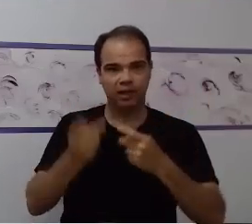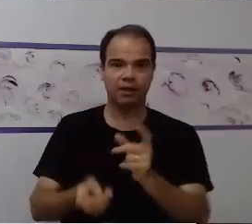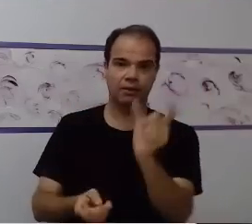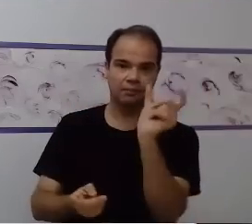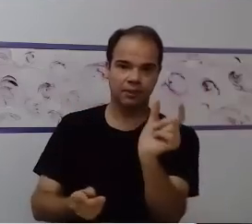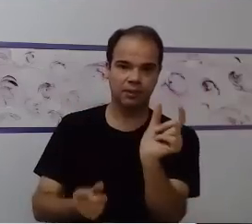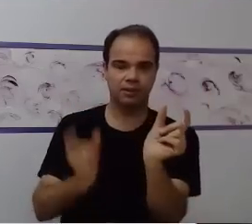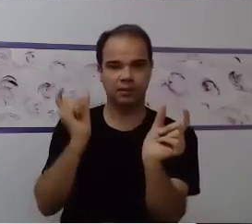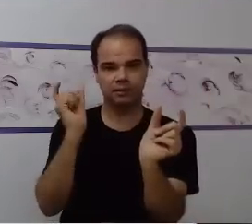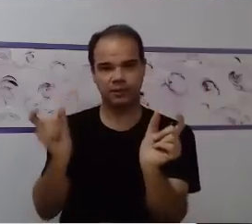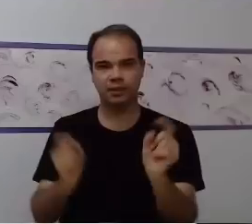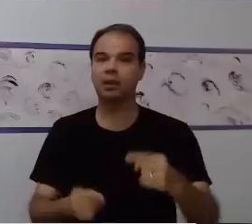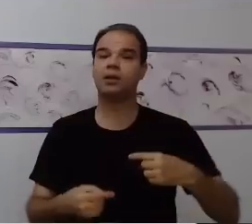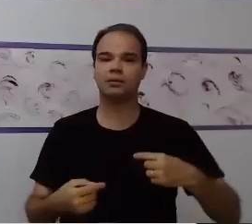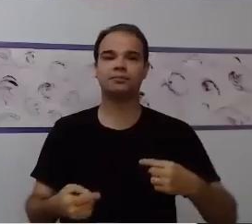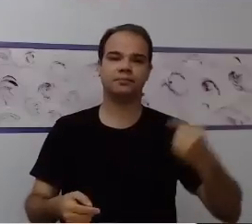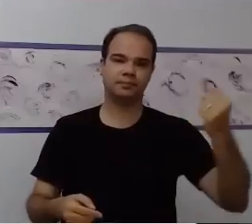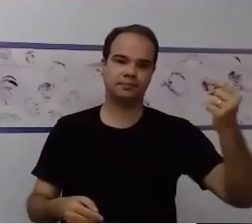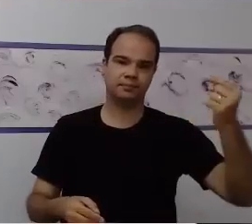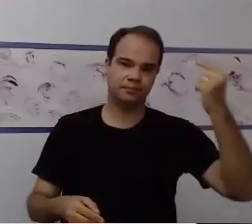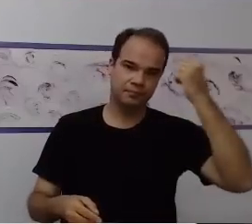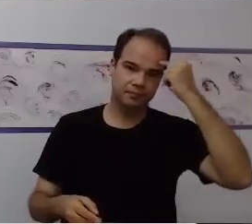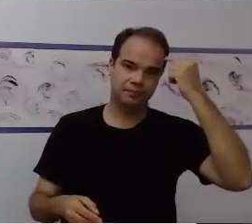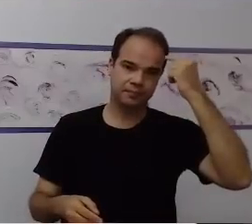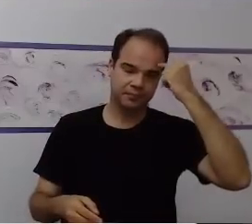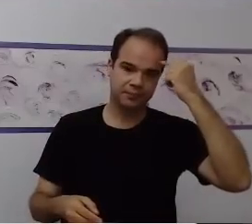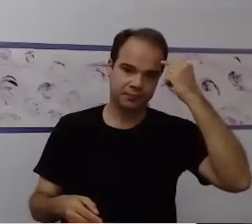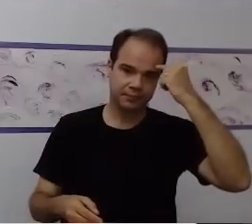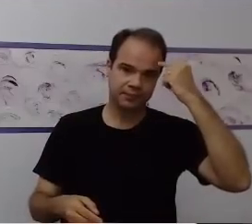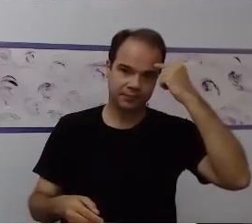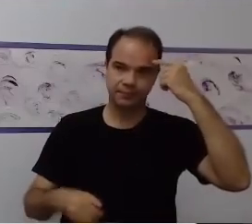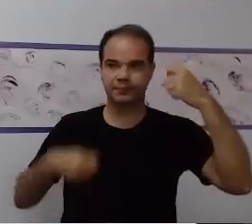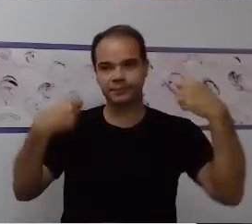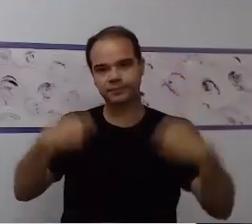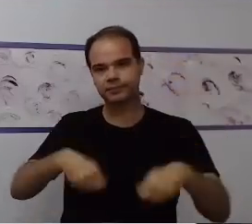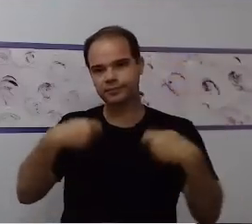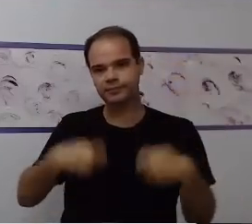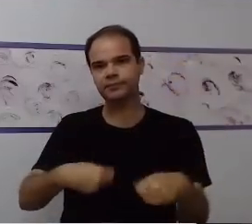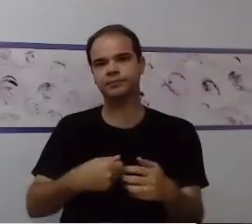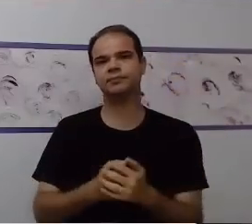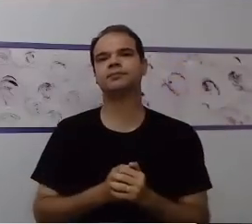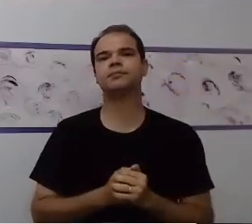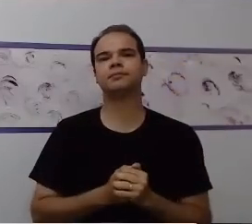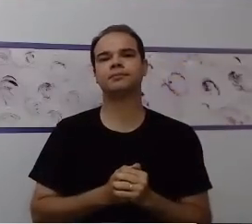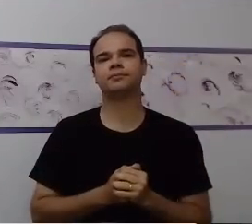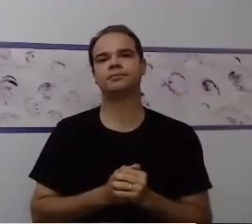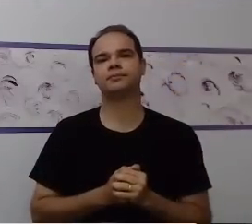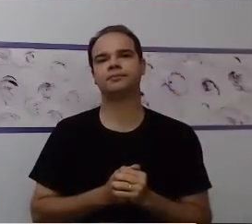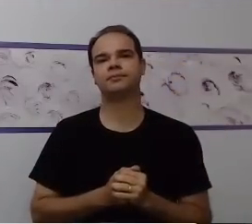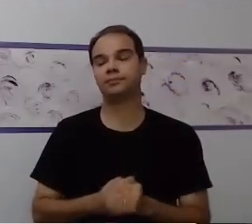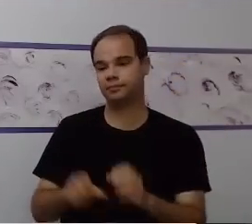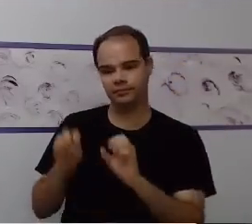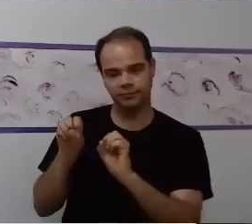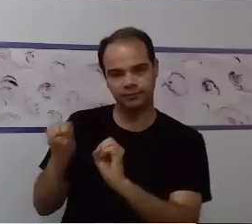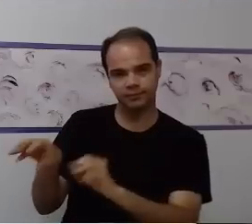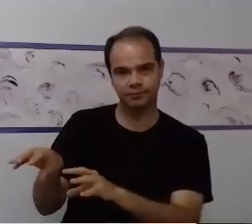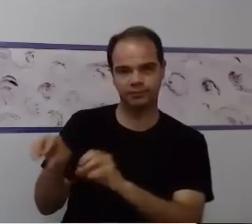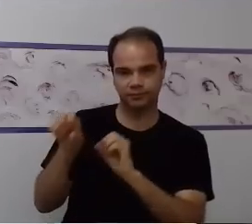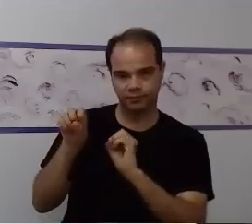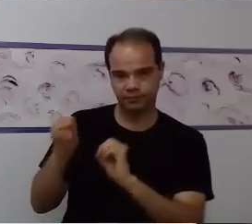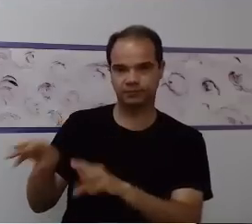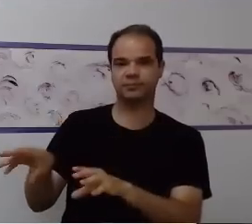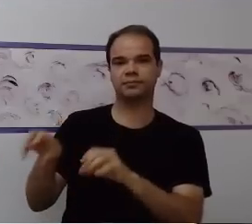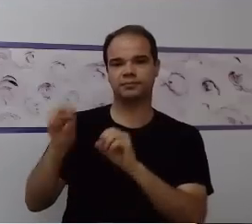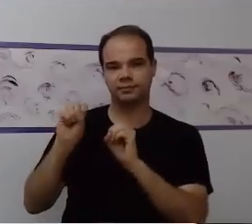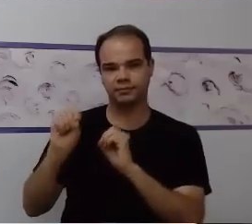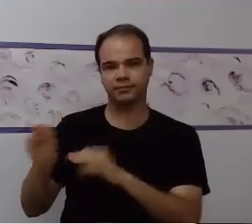pensar na hora de proporcionar comandos para essa criança, na hora de proporcionar ações para essa criança. se